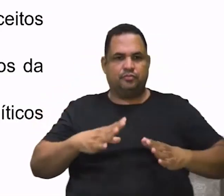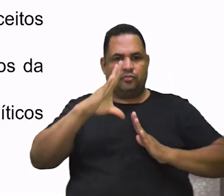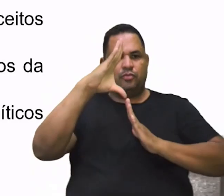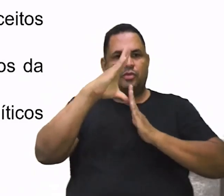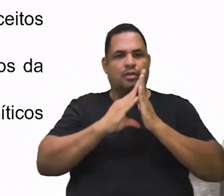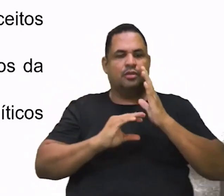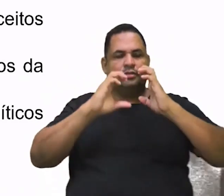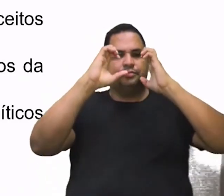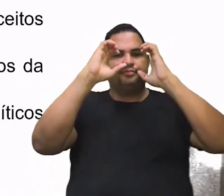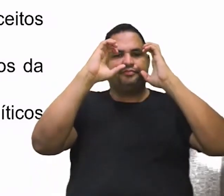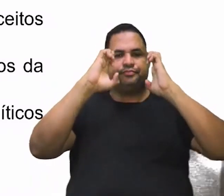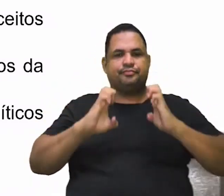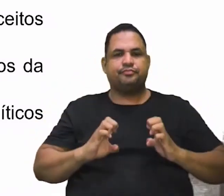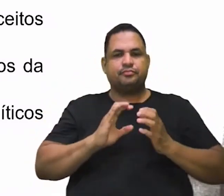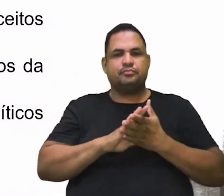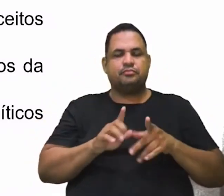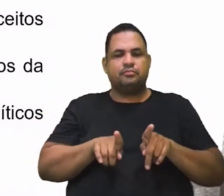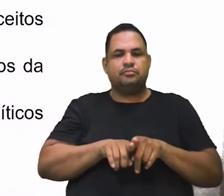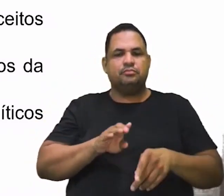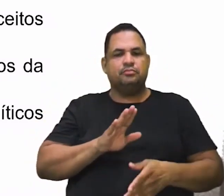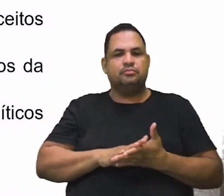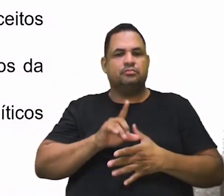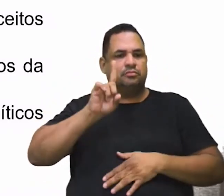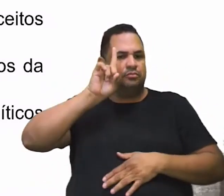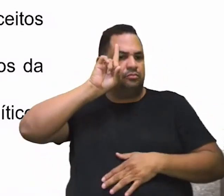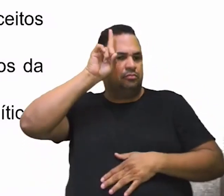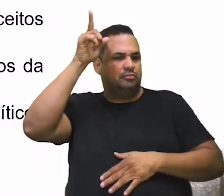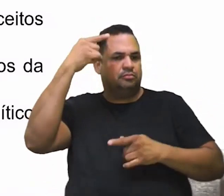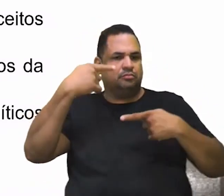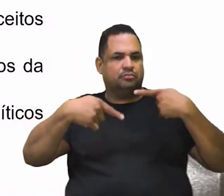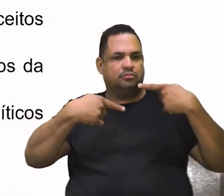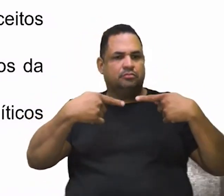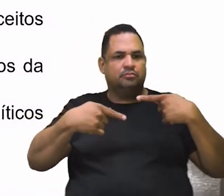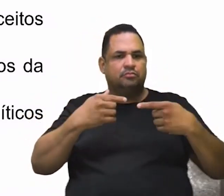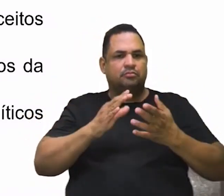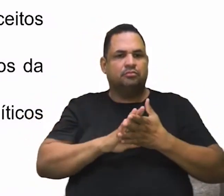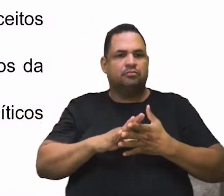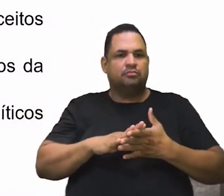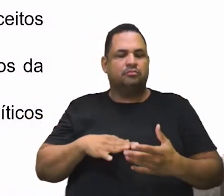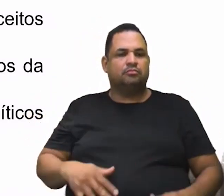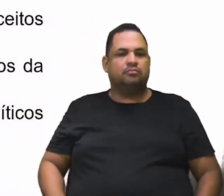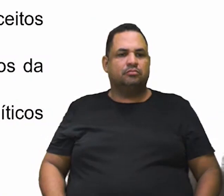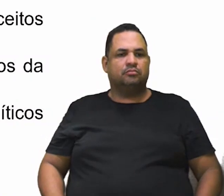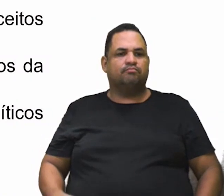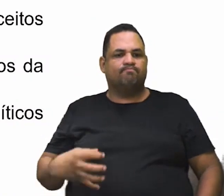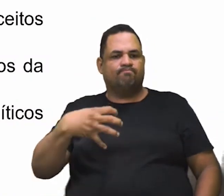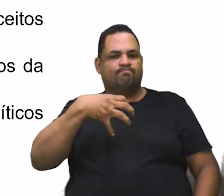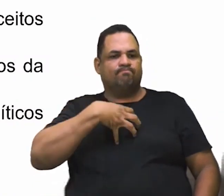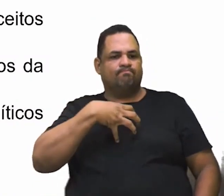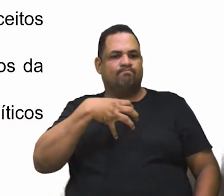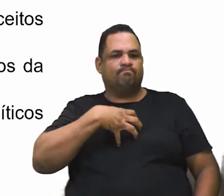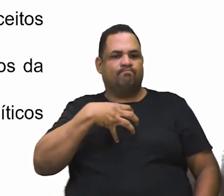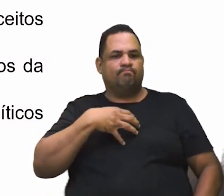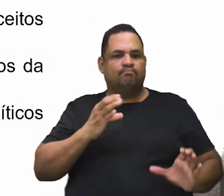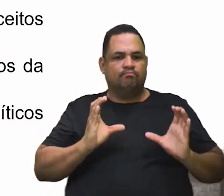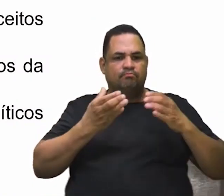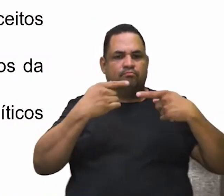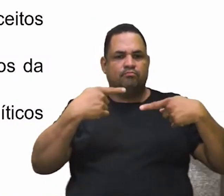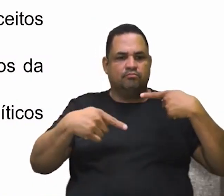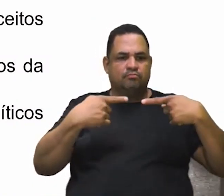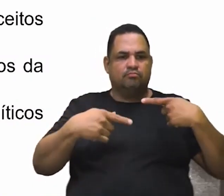Os conteúdos éticos decorrentes das ideologias político-partidárias. Ou B. O sentido coletivo e